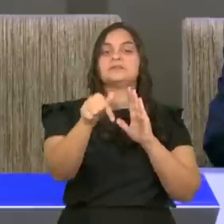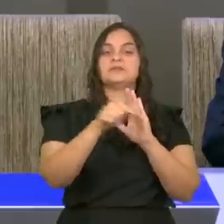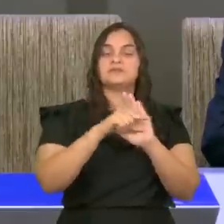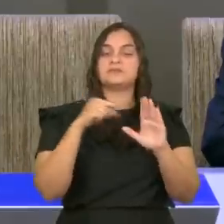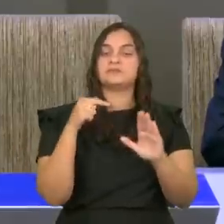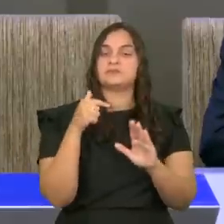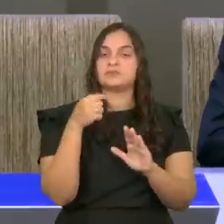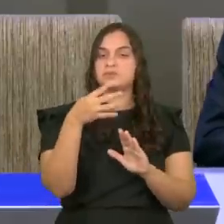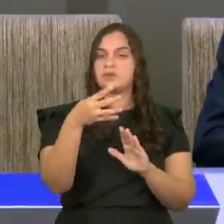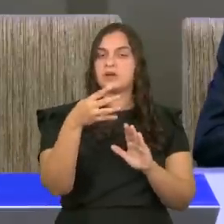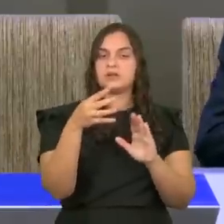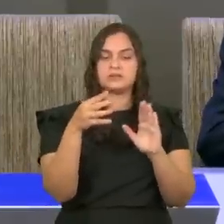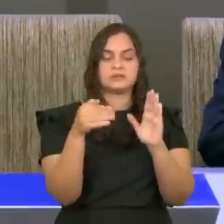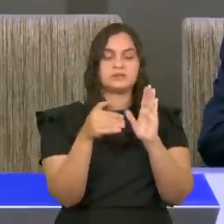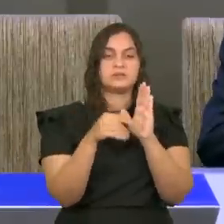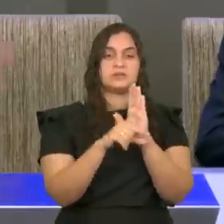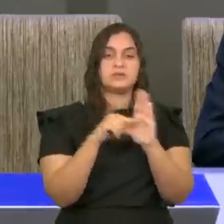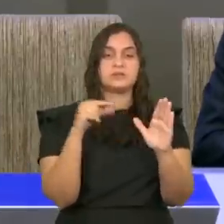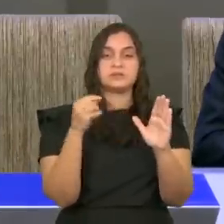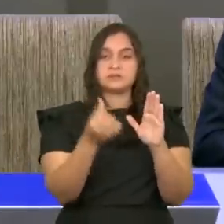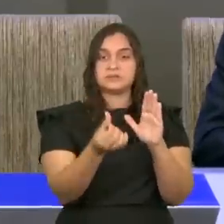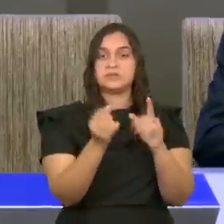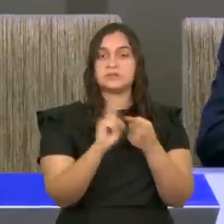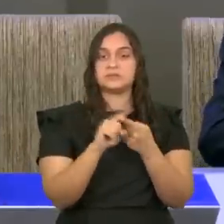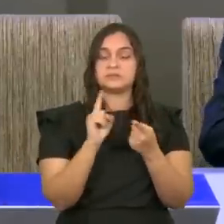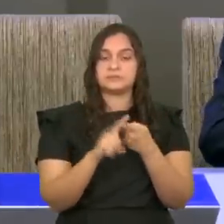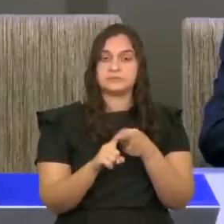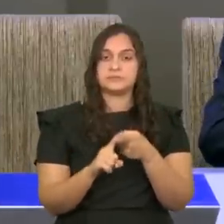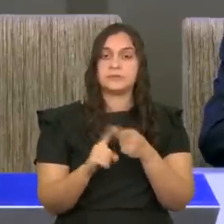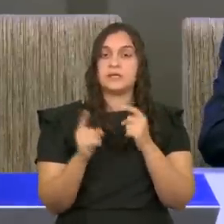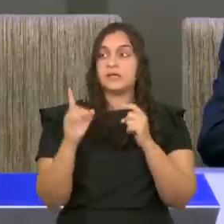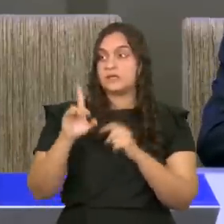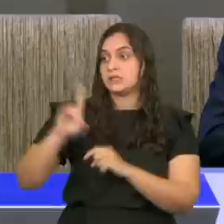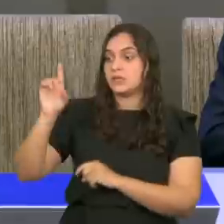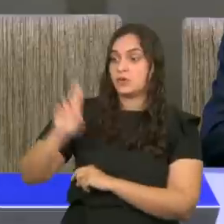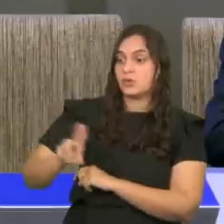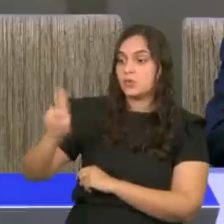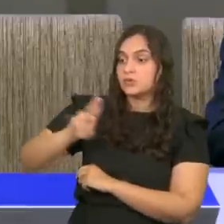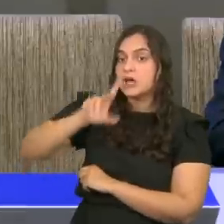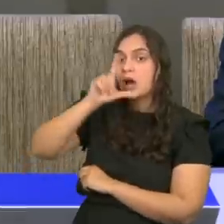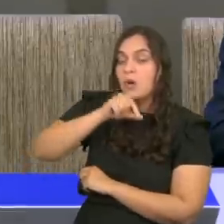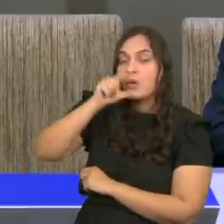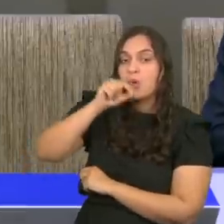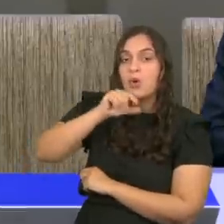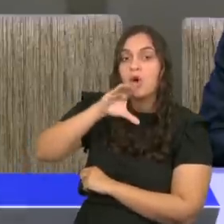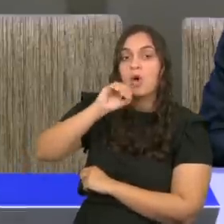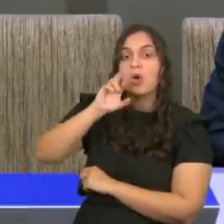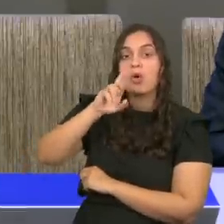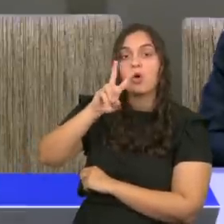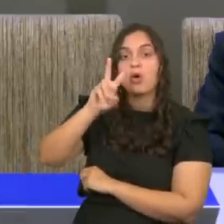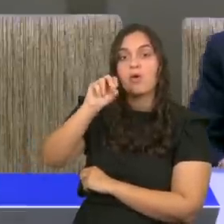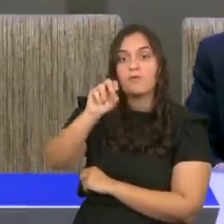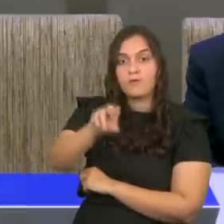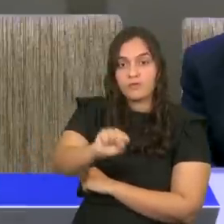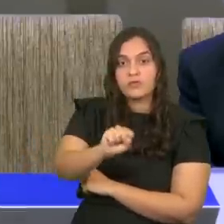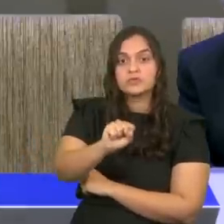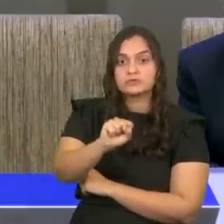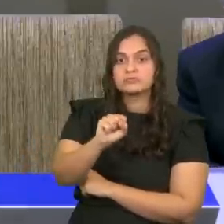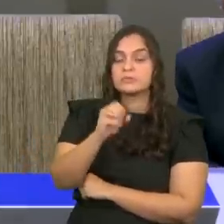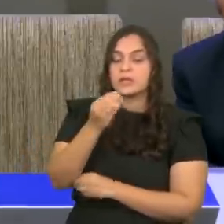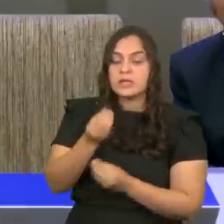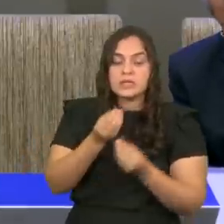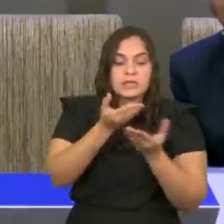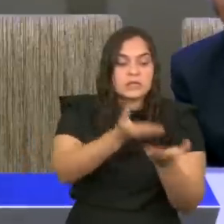versículos 4 e 6. Deus usa os corvos para alimentar o profeta Elias, as